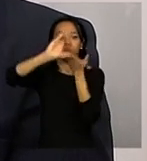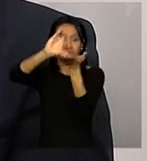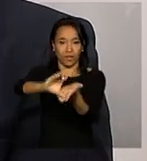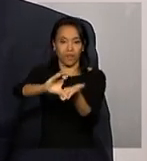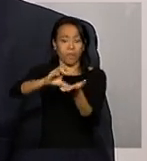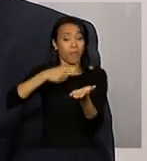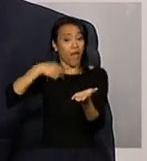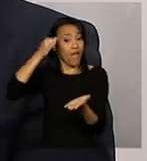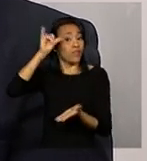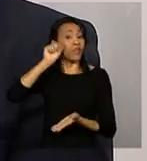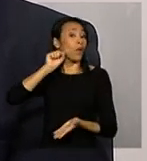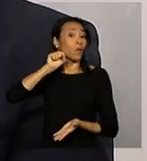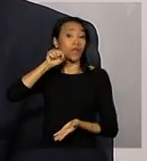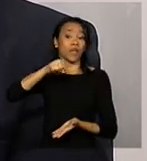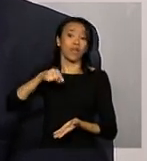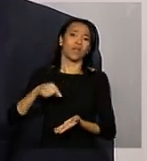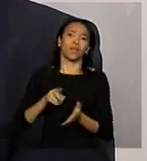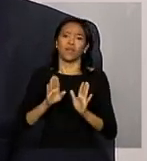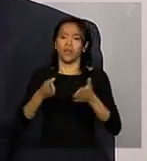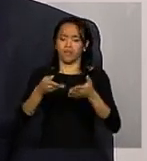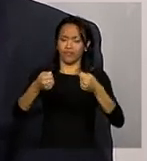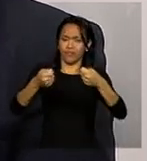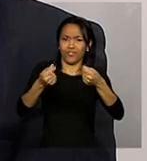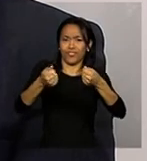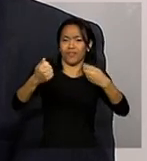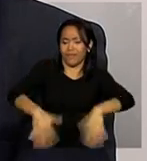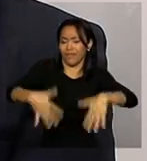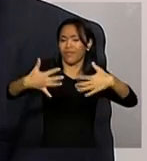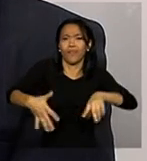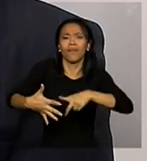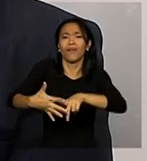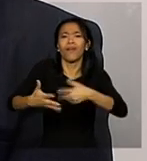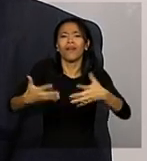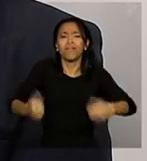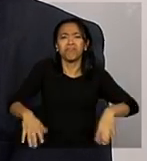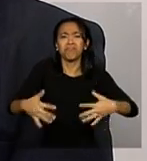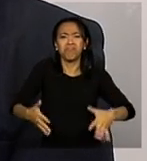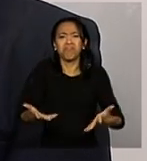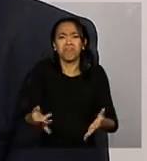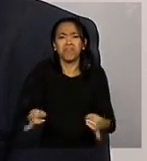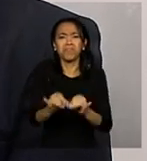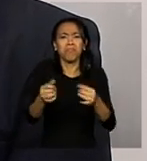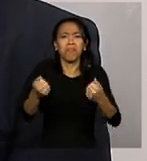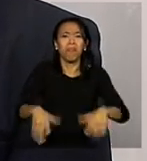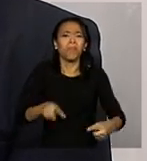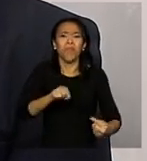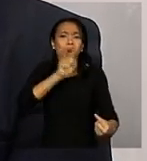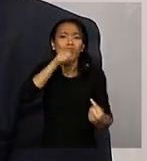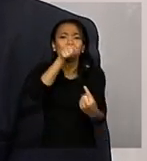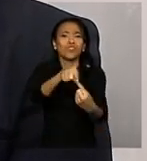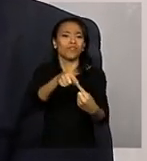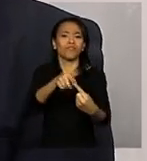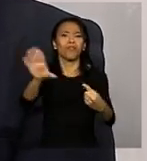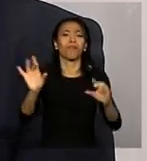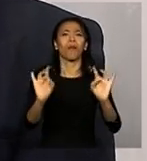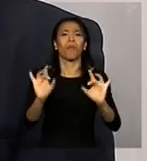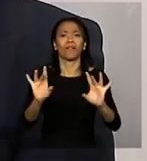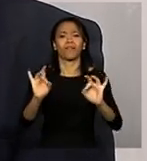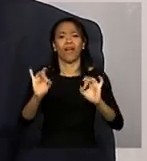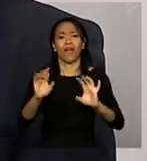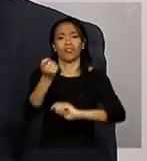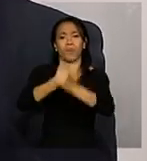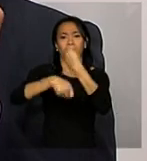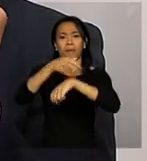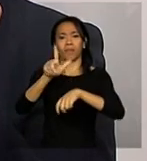determinadas despesas ocorram que não tem uma finalidade intrínseca com a melhoria da gestão da mesma